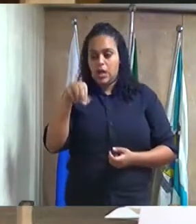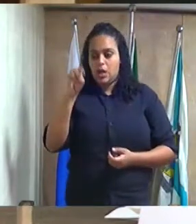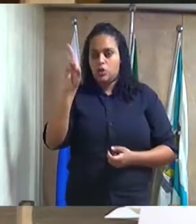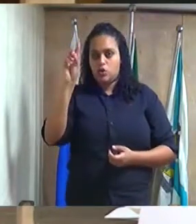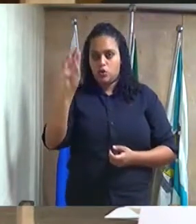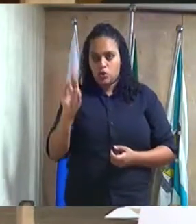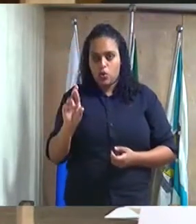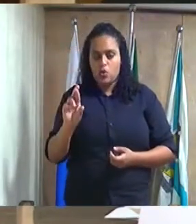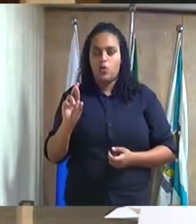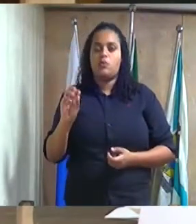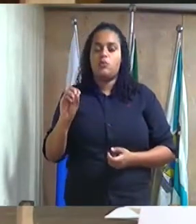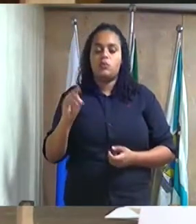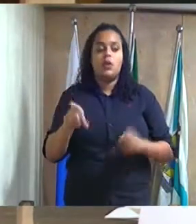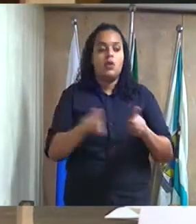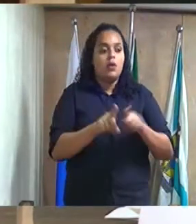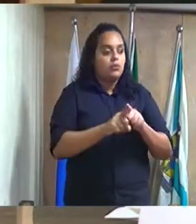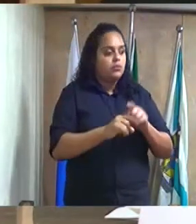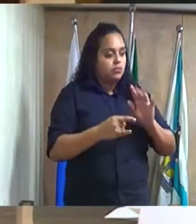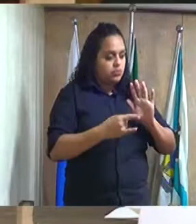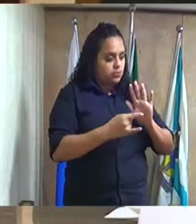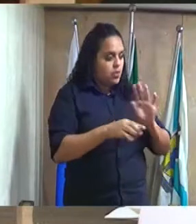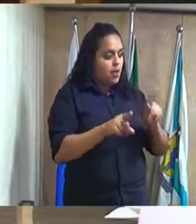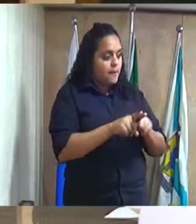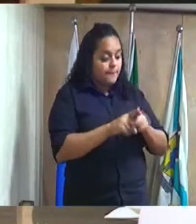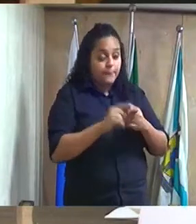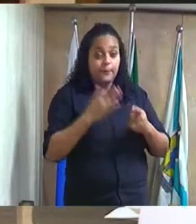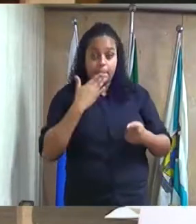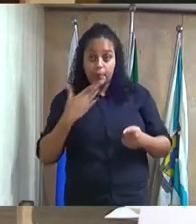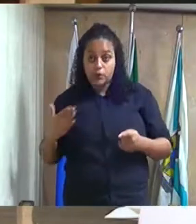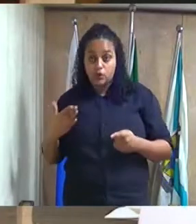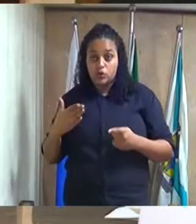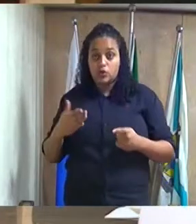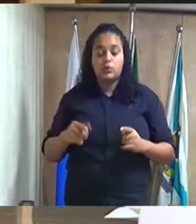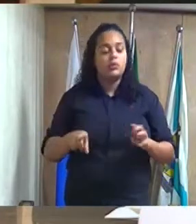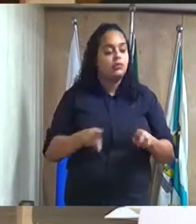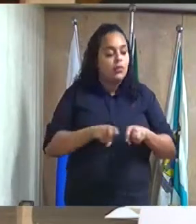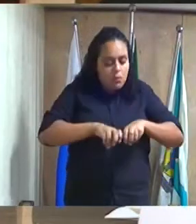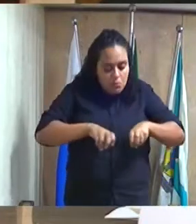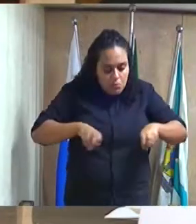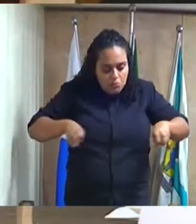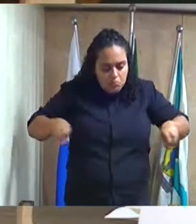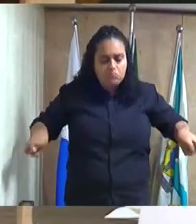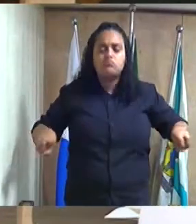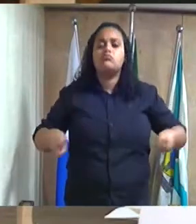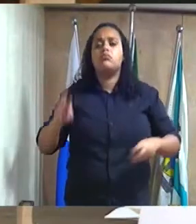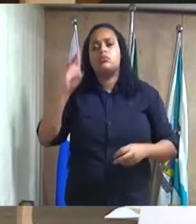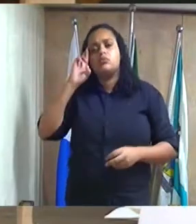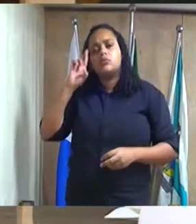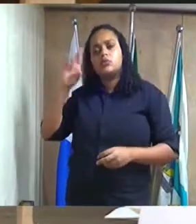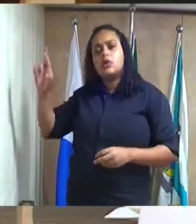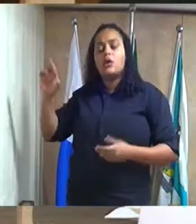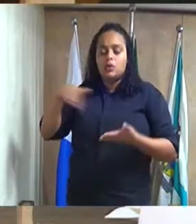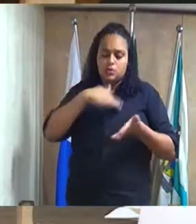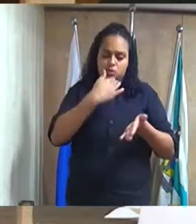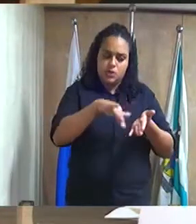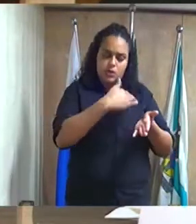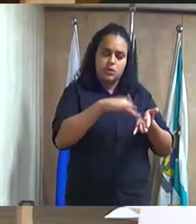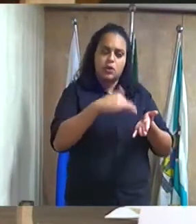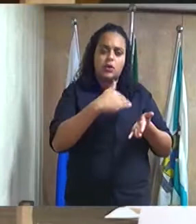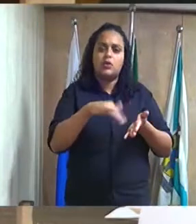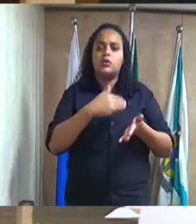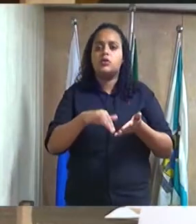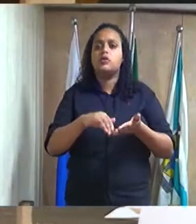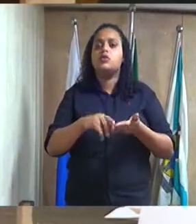requerendo à mesa regimentalmente seja oficiado ao ilustríssimo senhor secretário missopal de